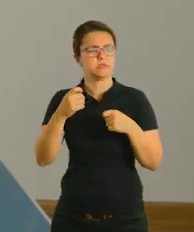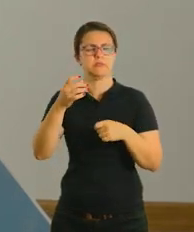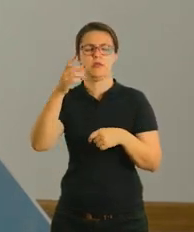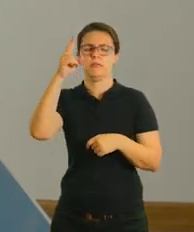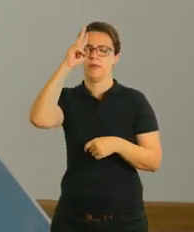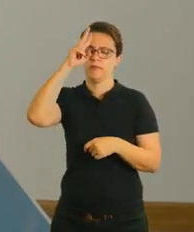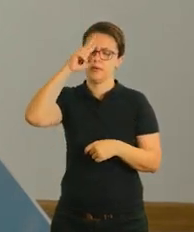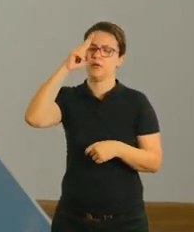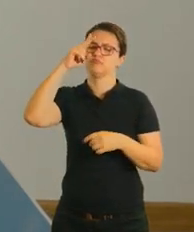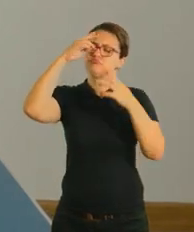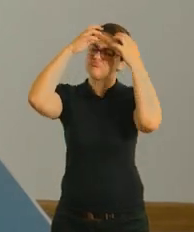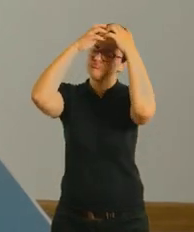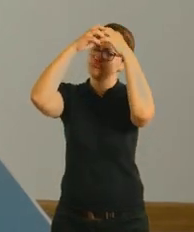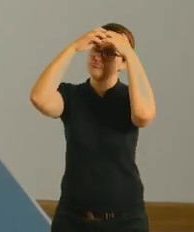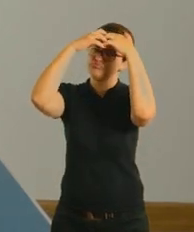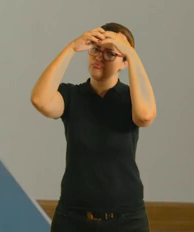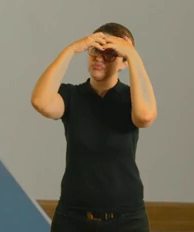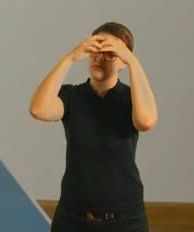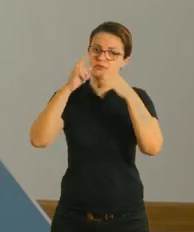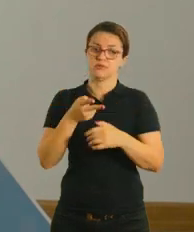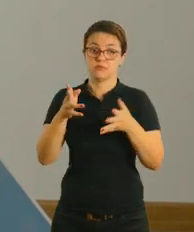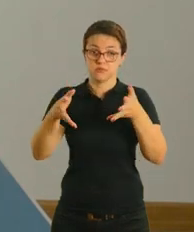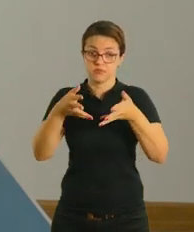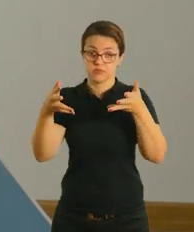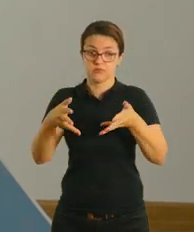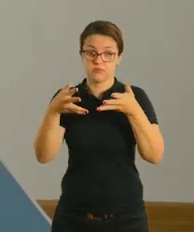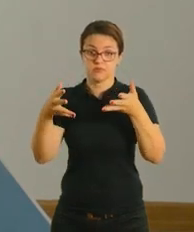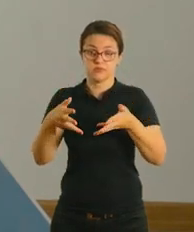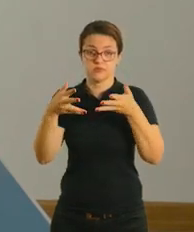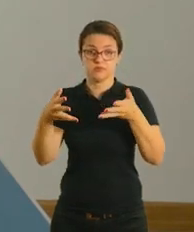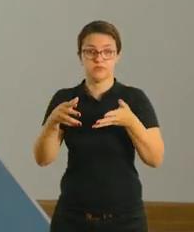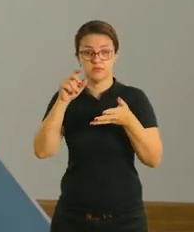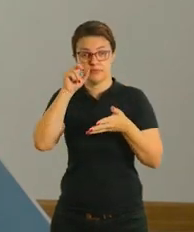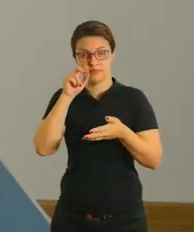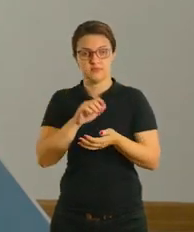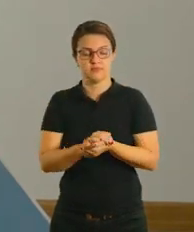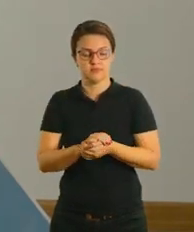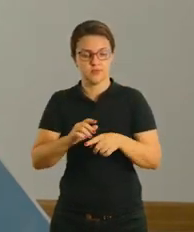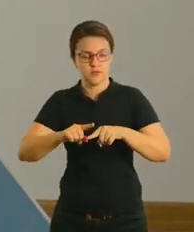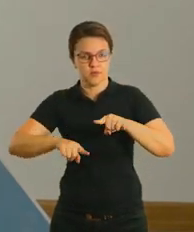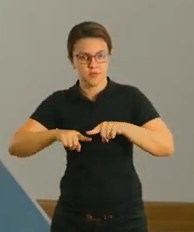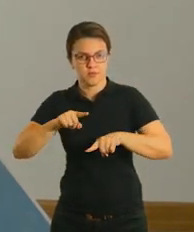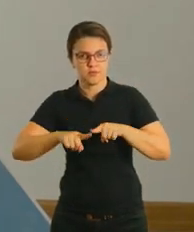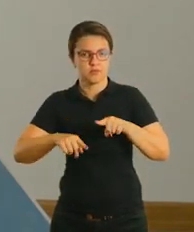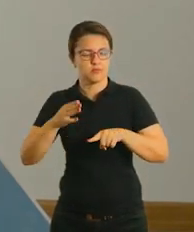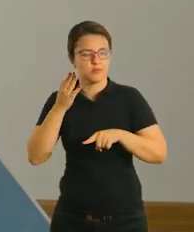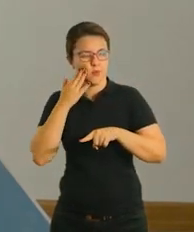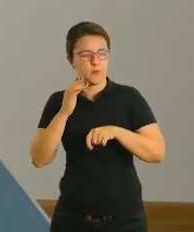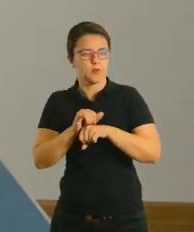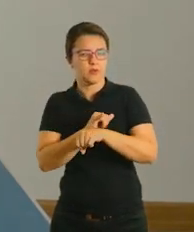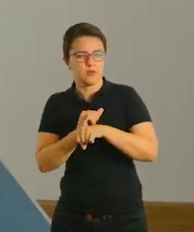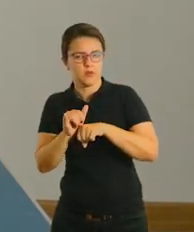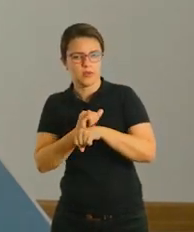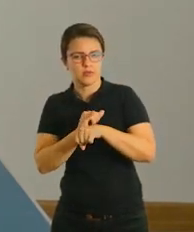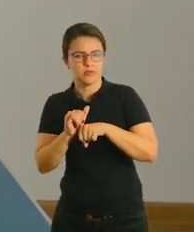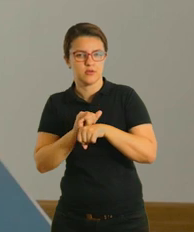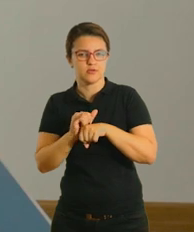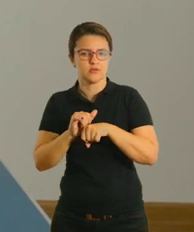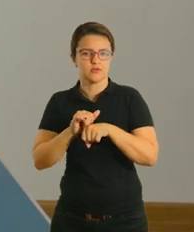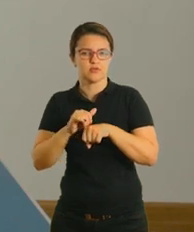também vai precisar apresentar domínios, né? Como elevar domínios com objetos, domínios com equilíbrio,